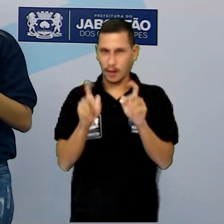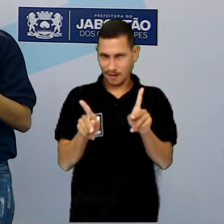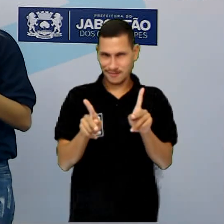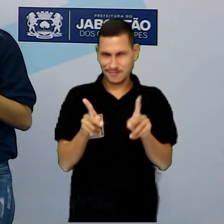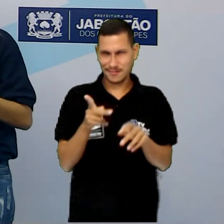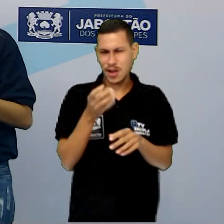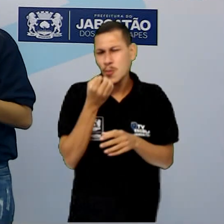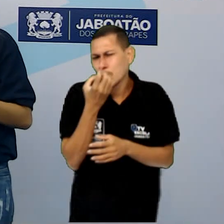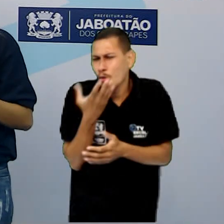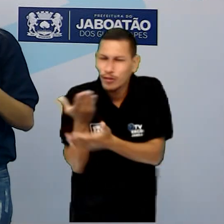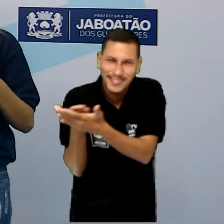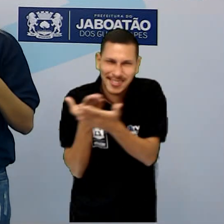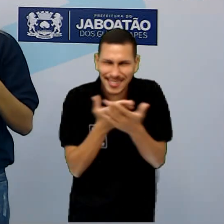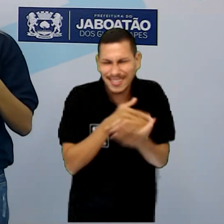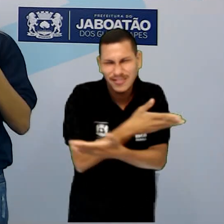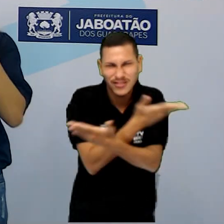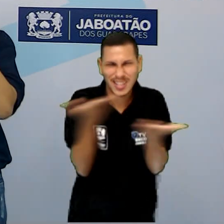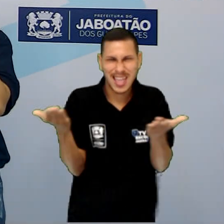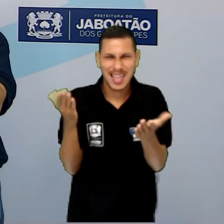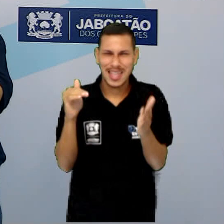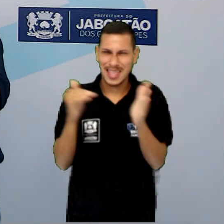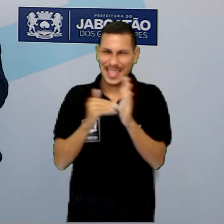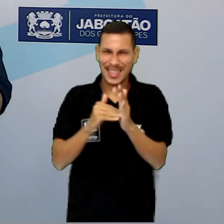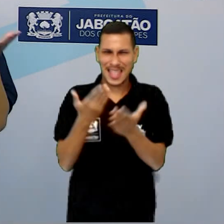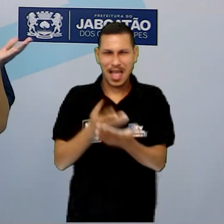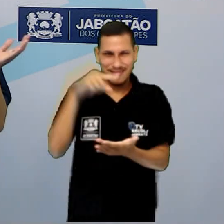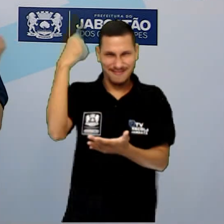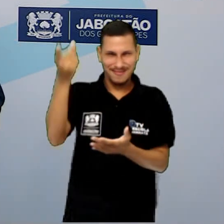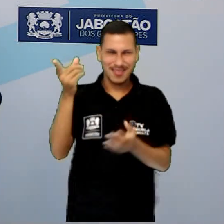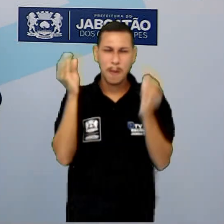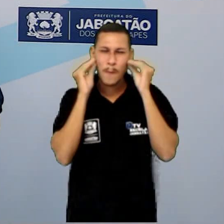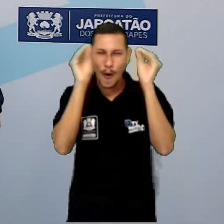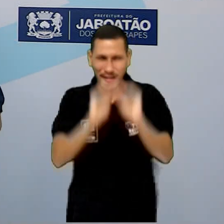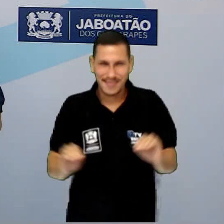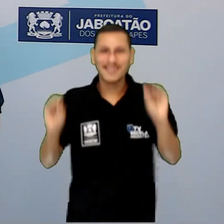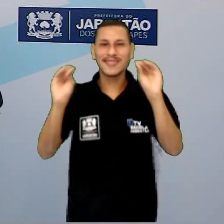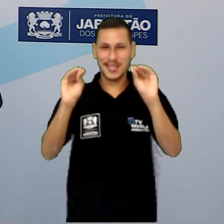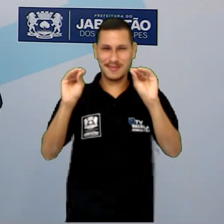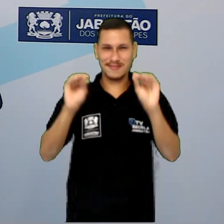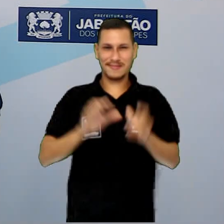Bons estudos e até a próxima. Um beijo!